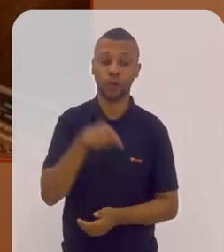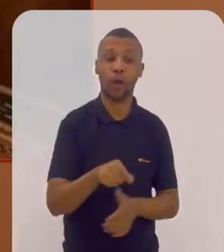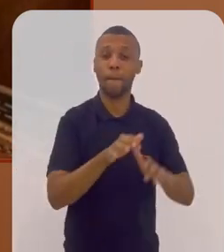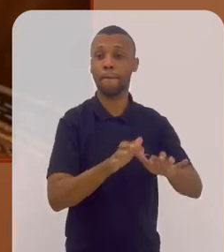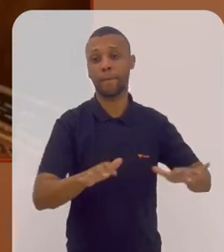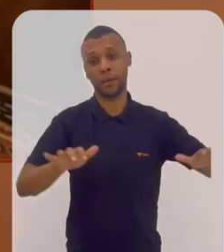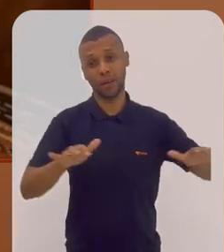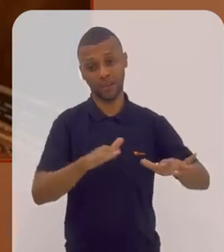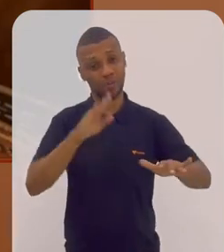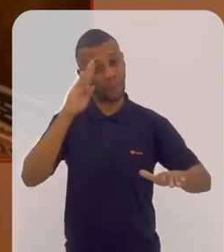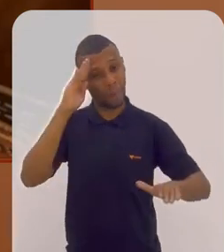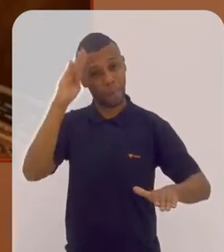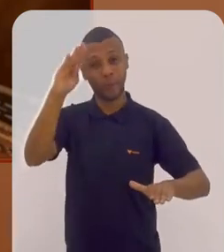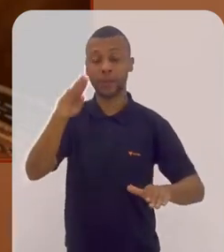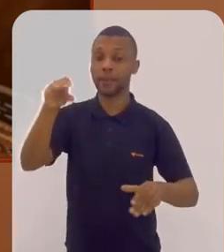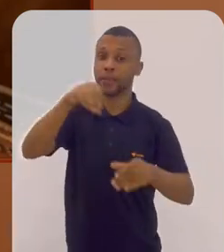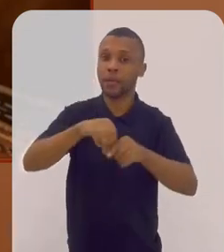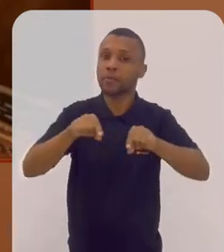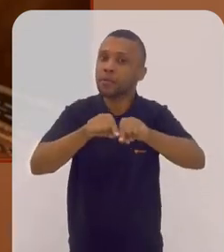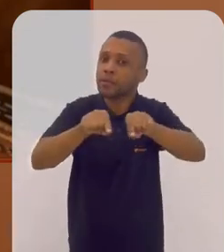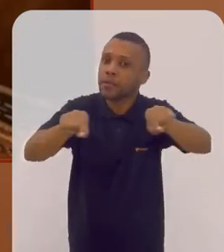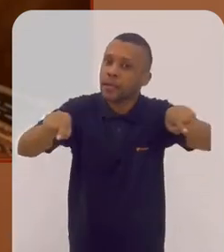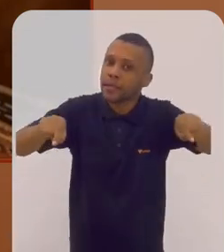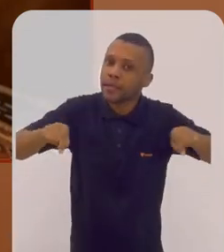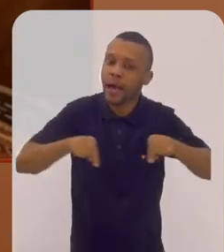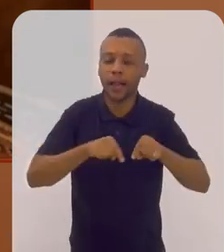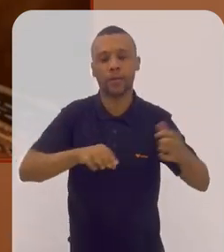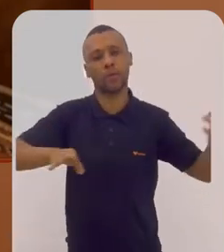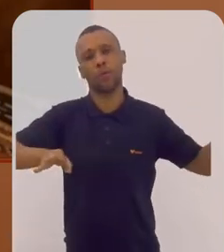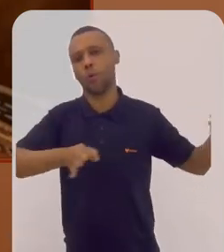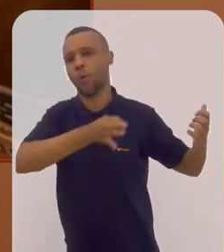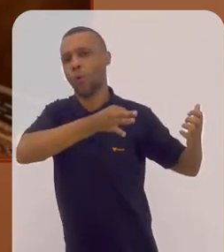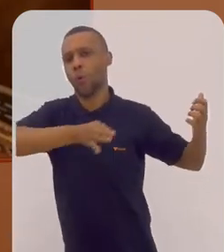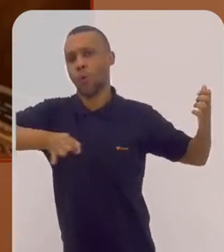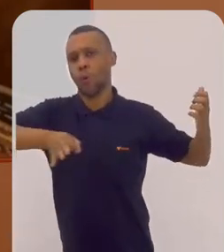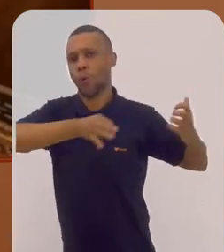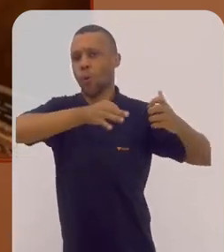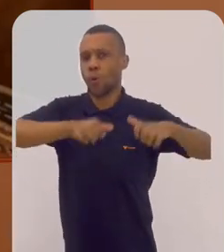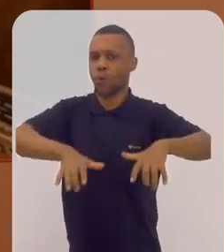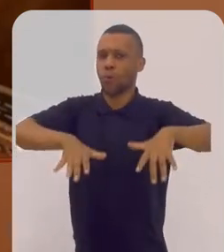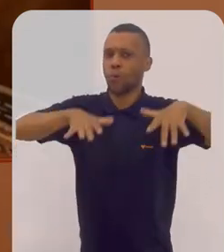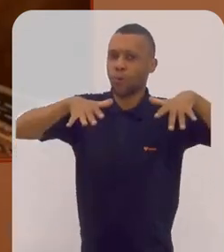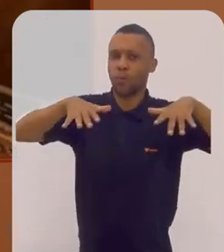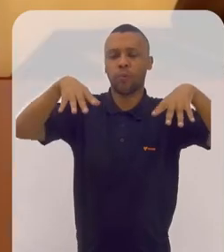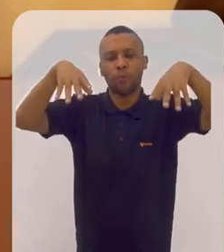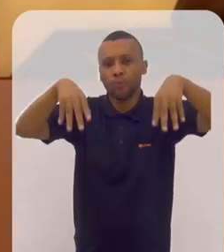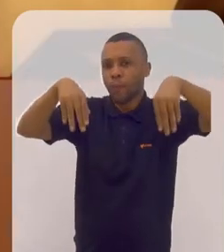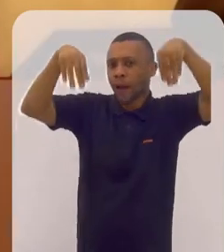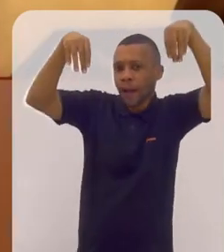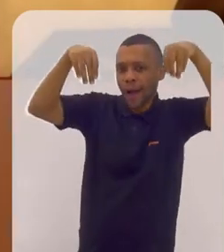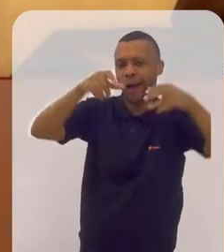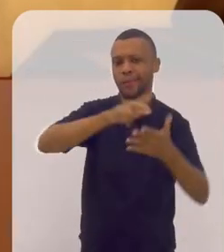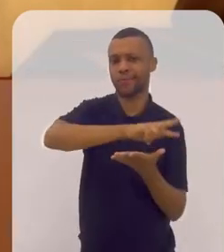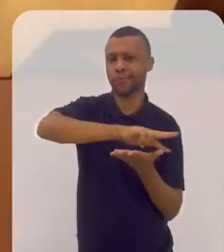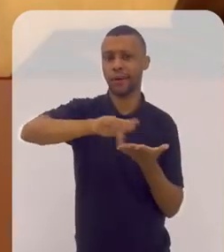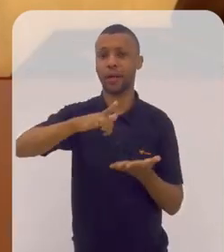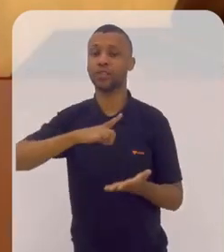teclado principalmente utilizado nas salas de concertos e nos palácios, etc.